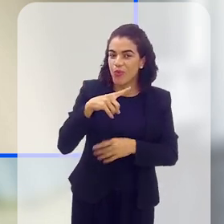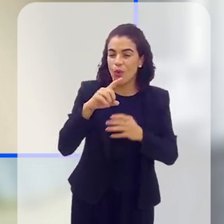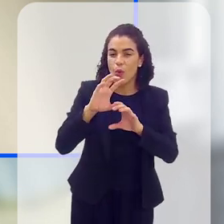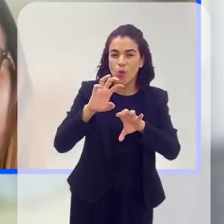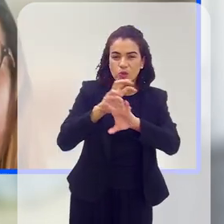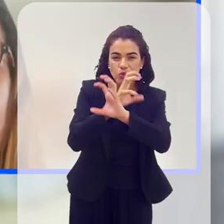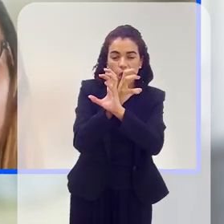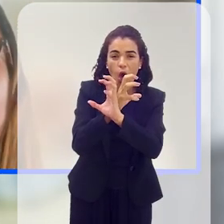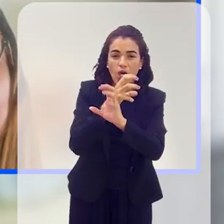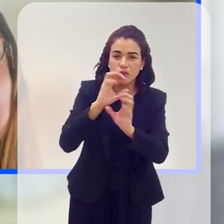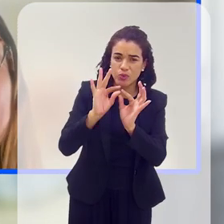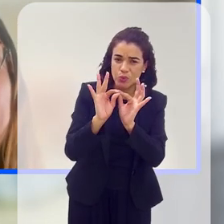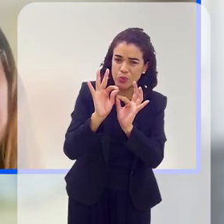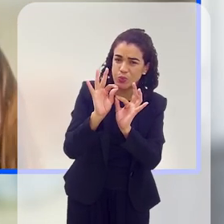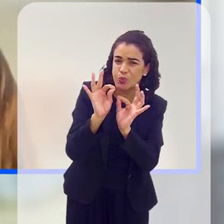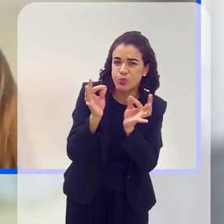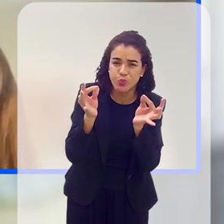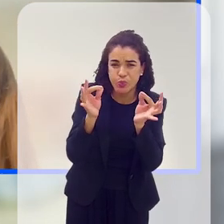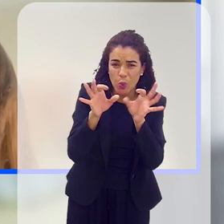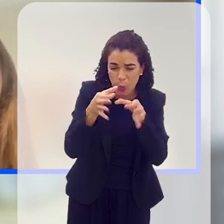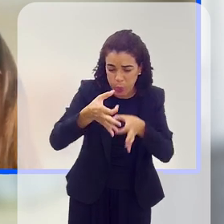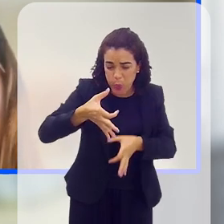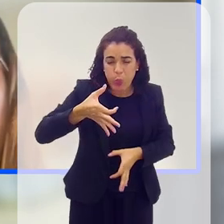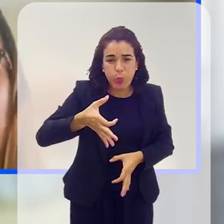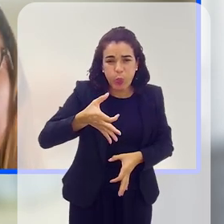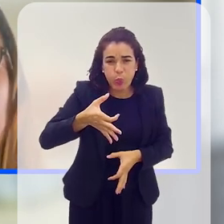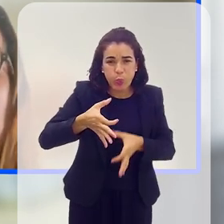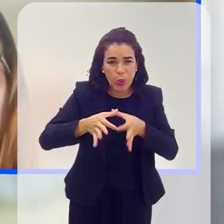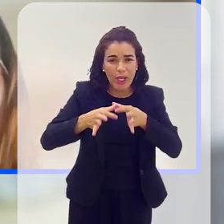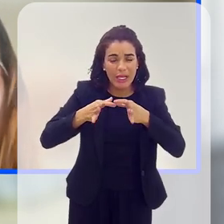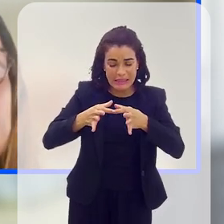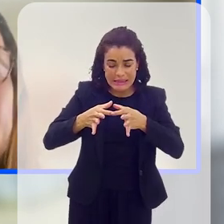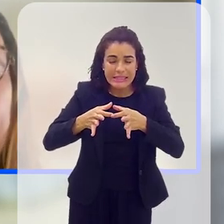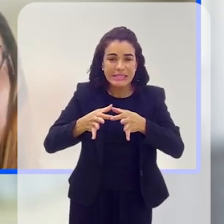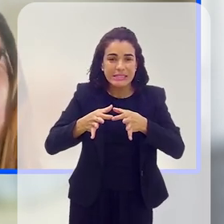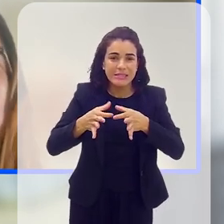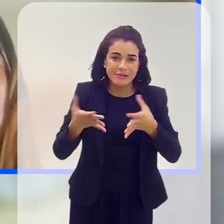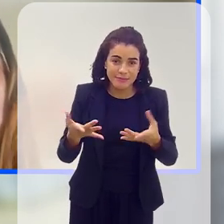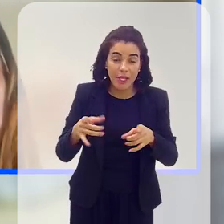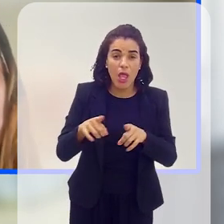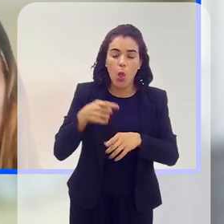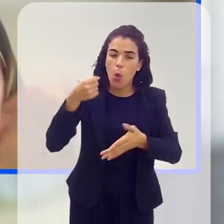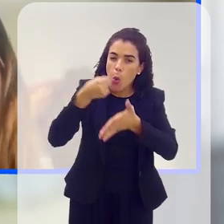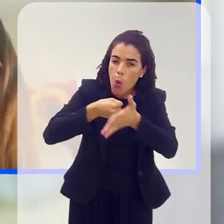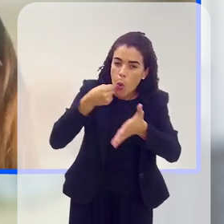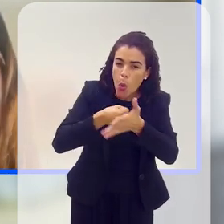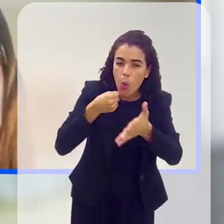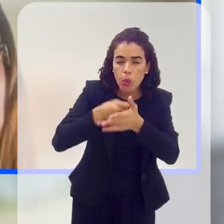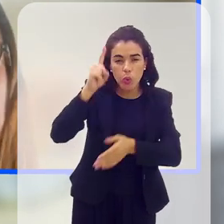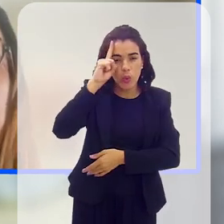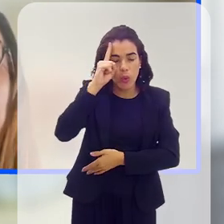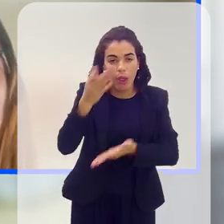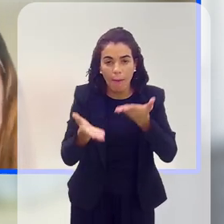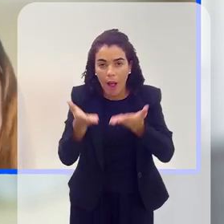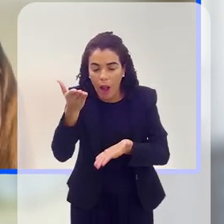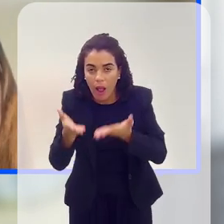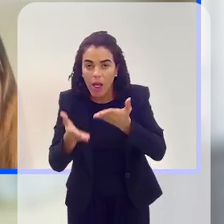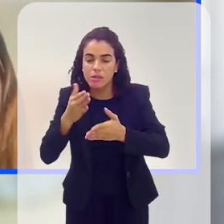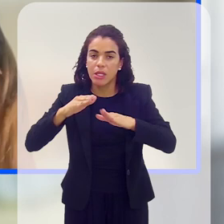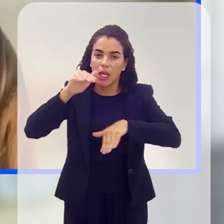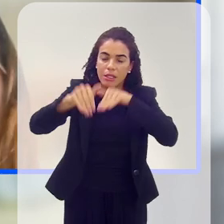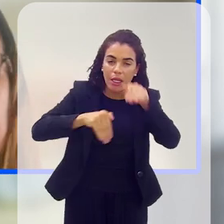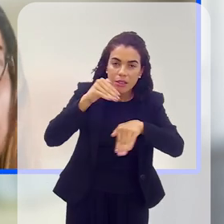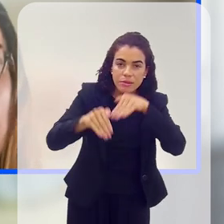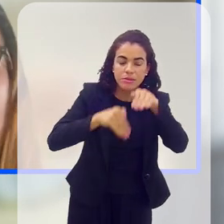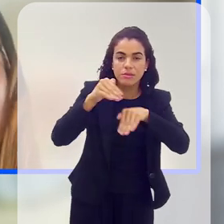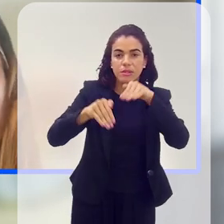Os ossos são largos, então, eu vivo nessa luta da balança, eu vivo fazendo exercício, natação,